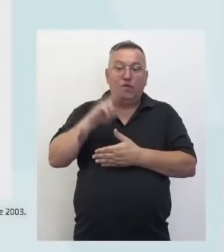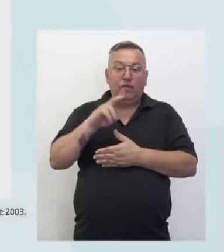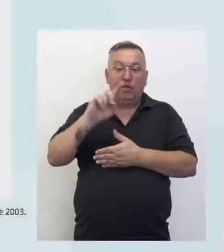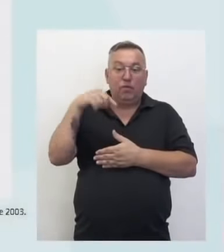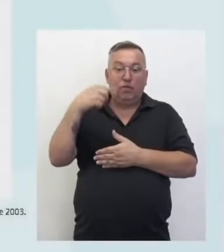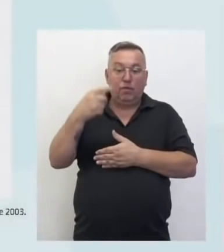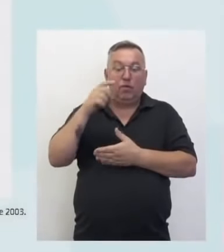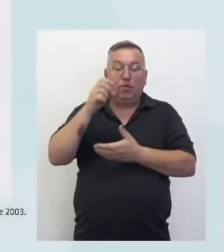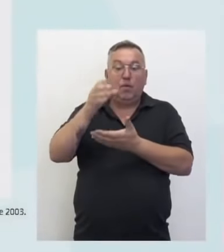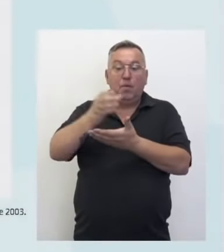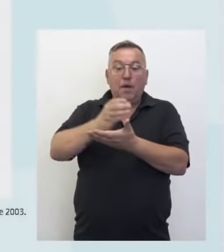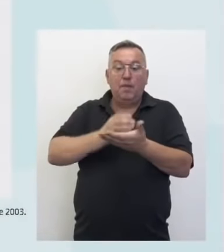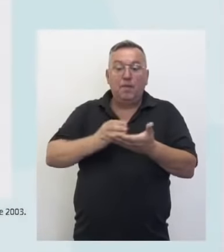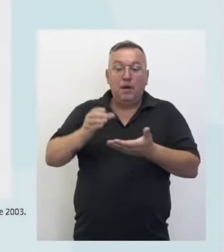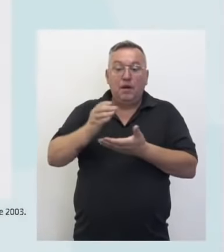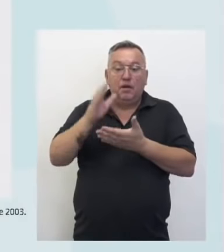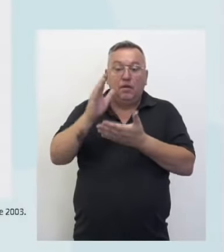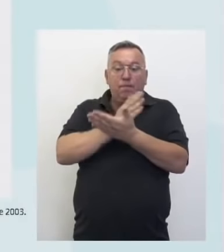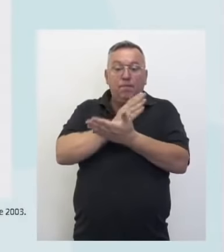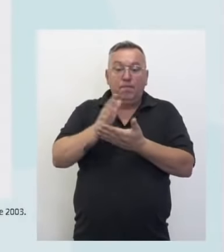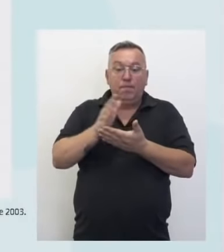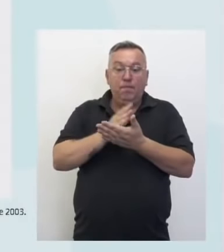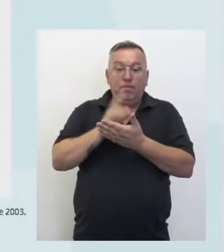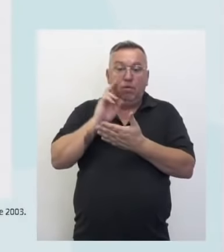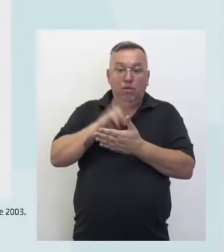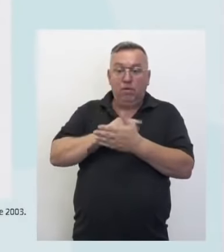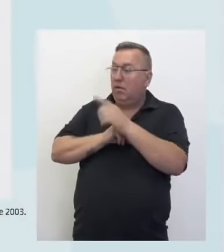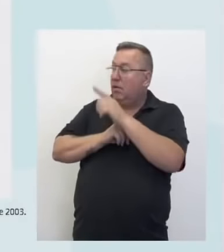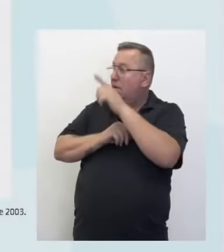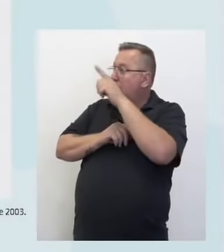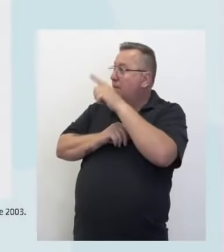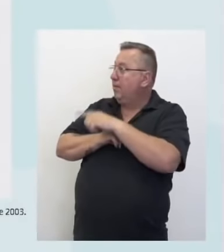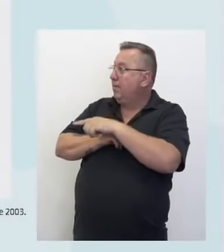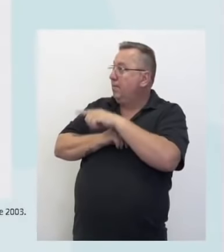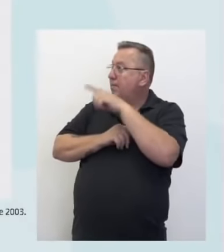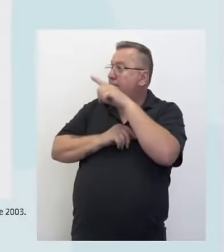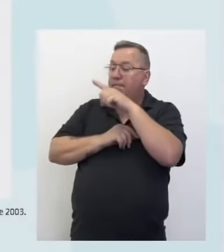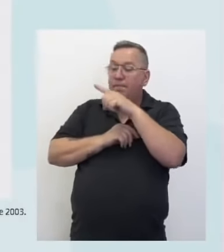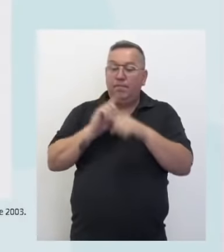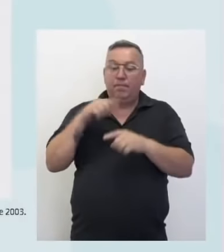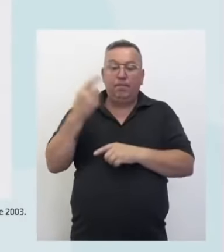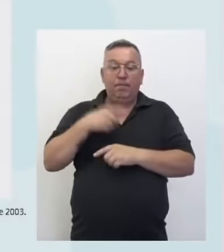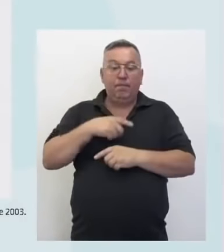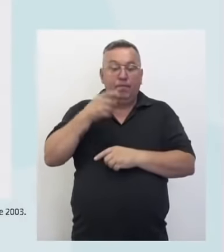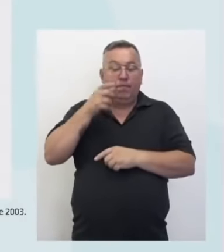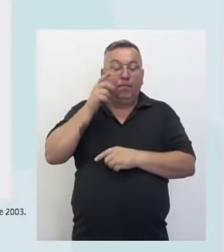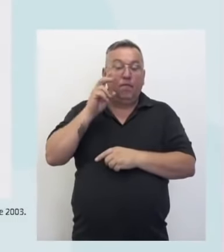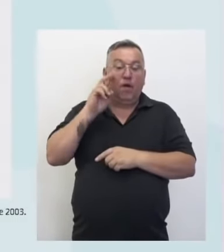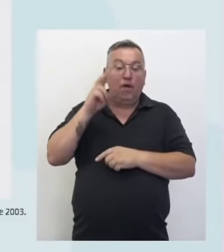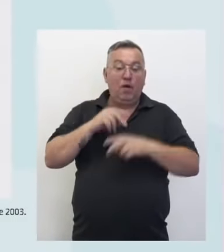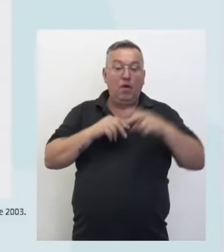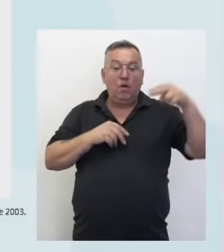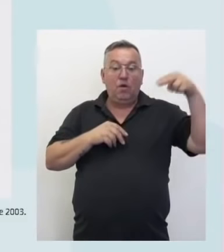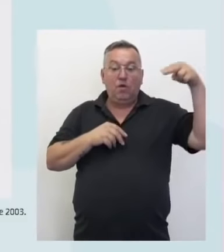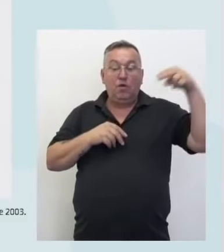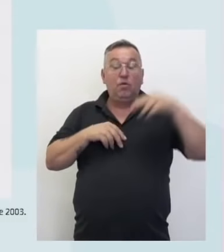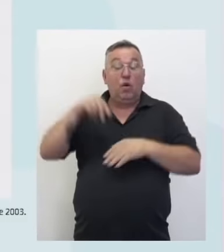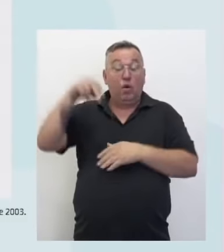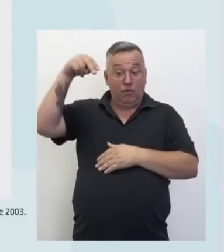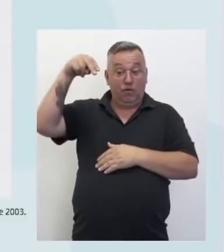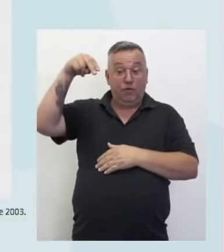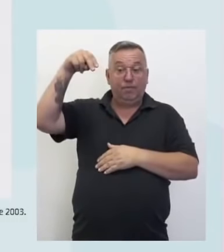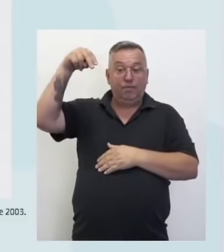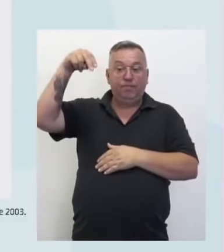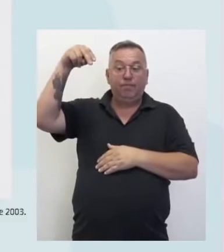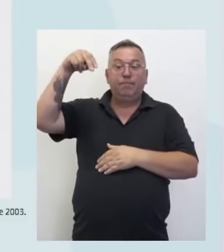próximo mapa como está dividida aí a divisão hidrográfica nacional. Nós observamos no norte, como foi citado no